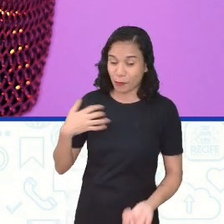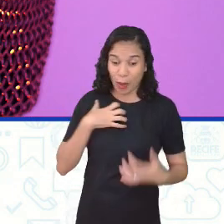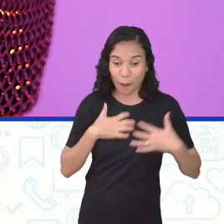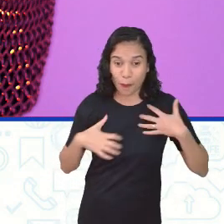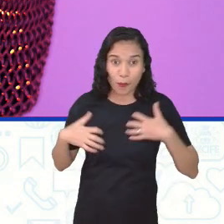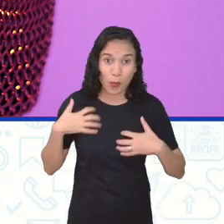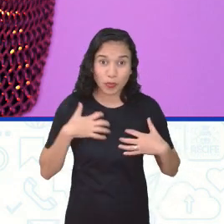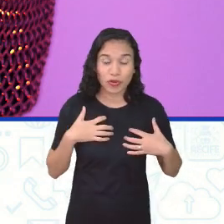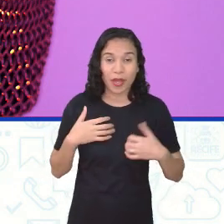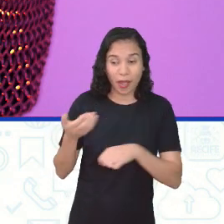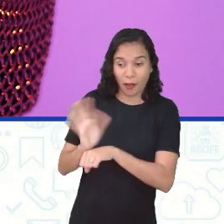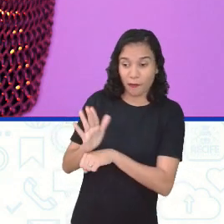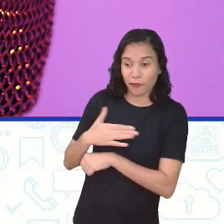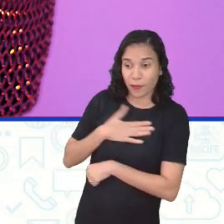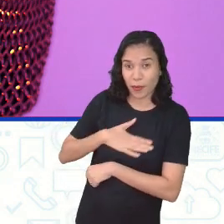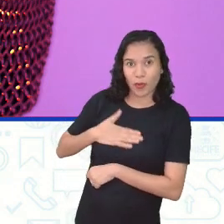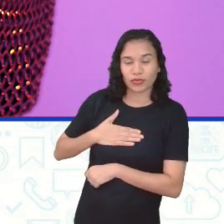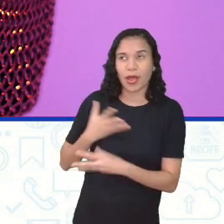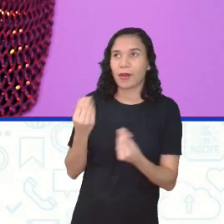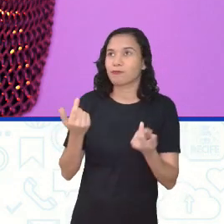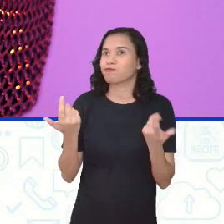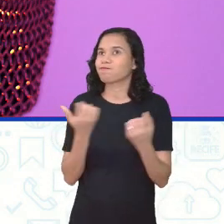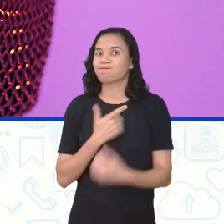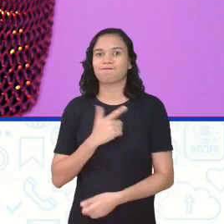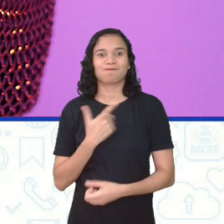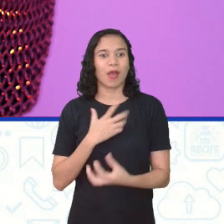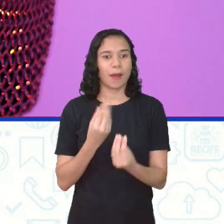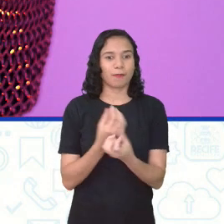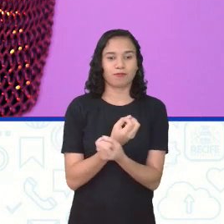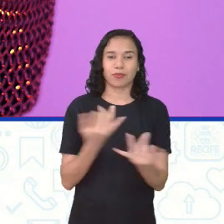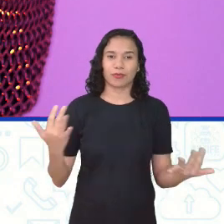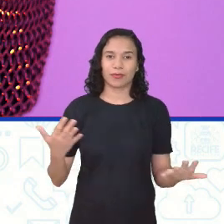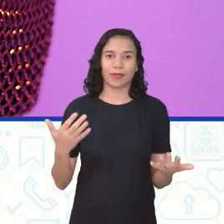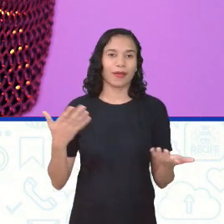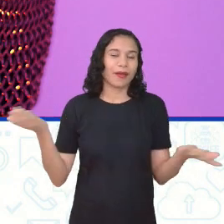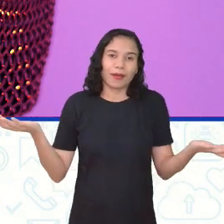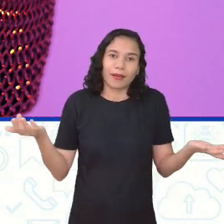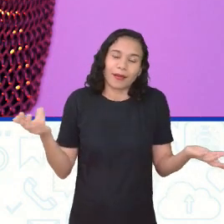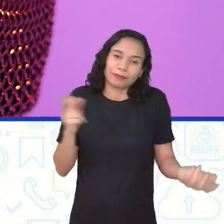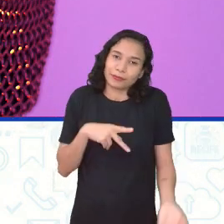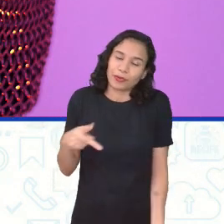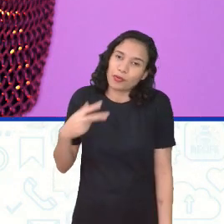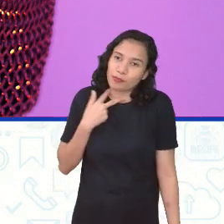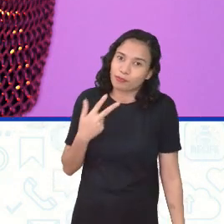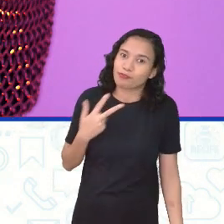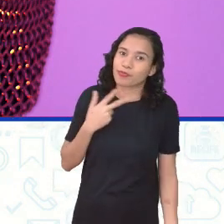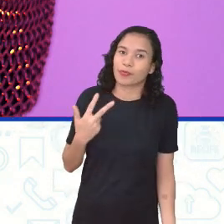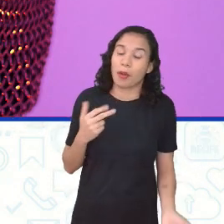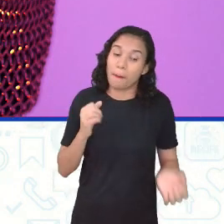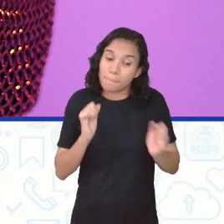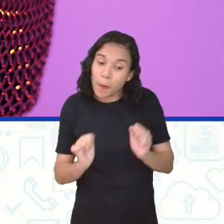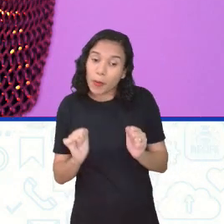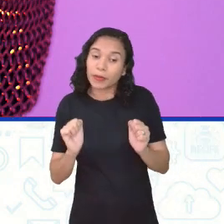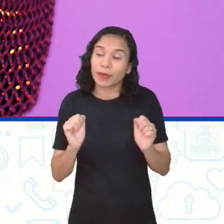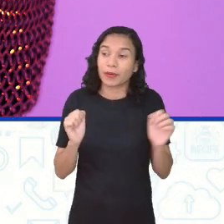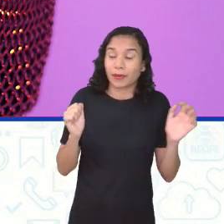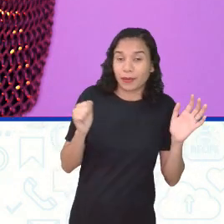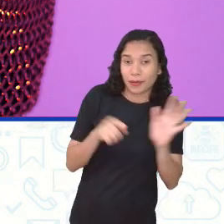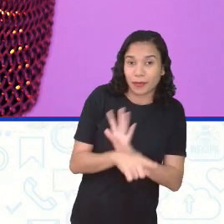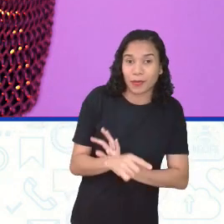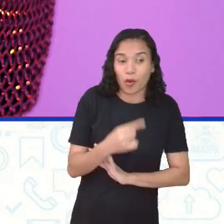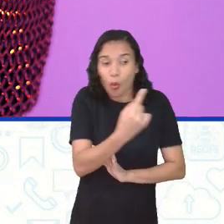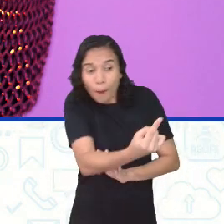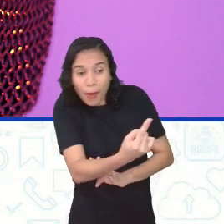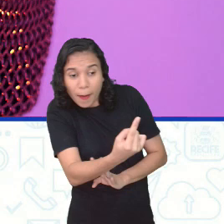angústia. Filme favorito. É difícil. Não tem. É difícil. Tem um Camille não pode fazer uma entrevista. Não posso. Posso fazer com um